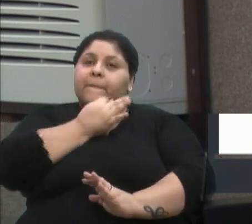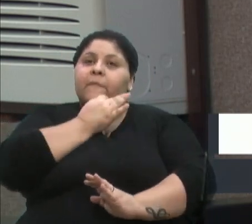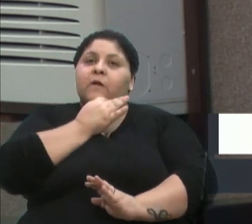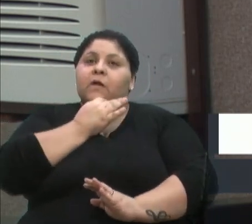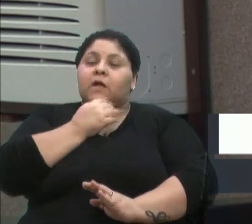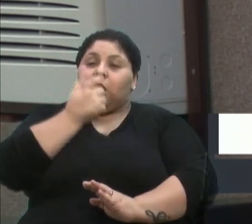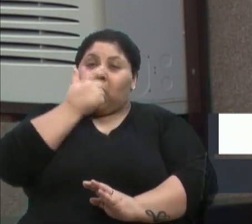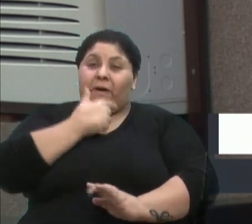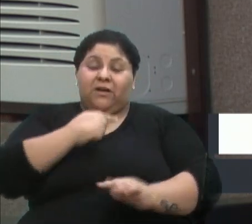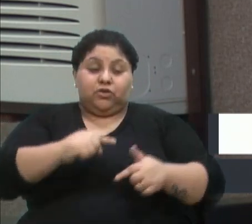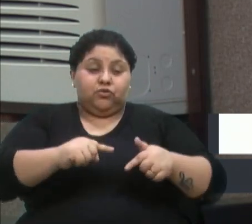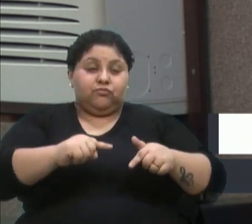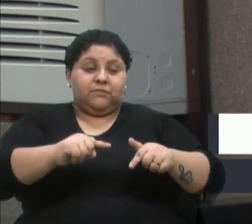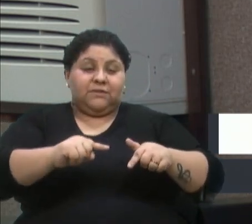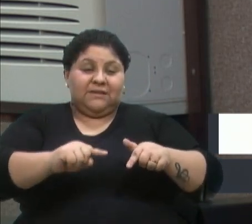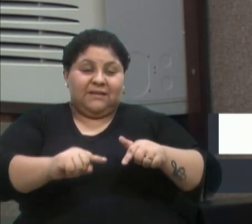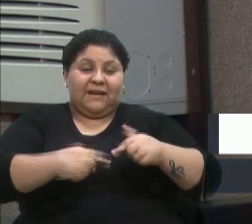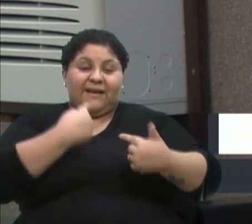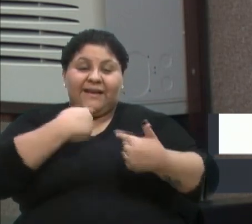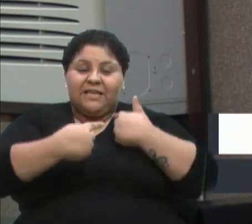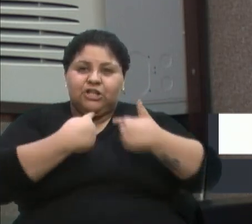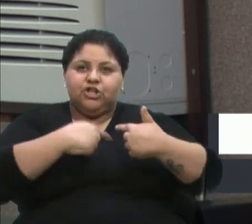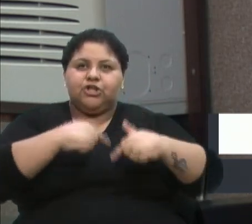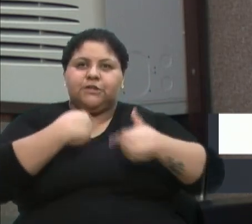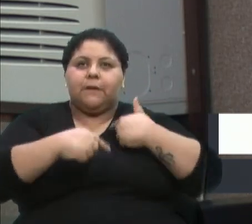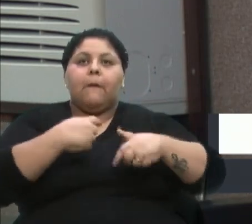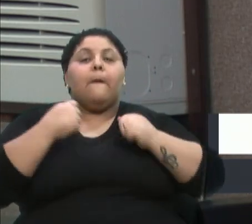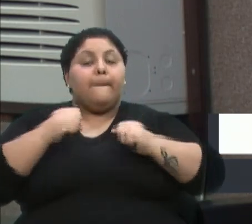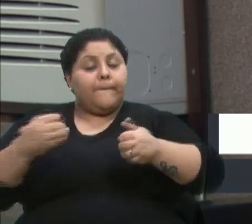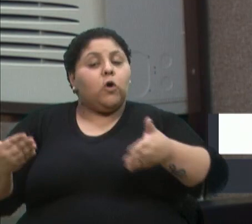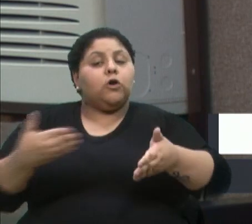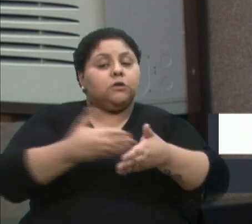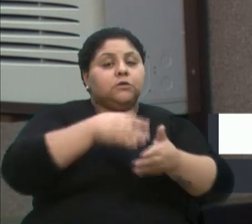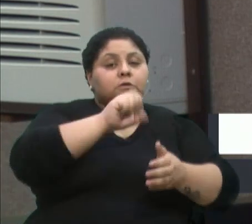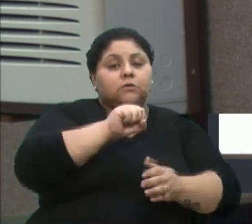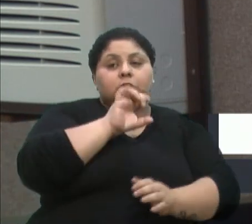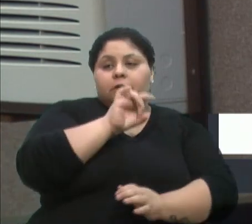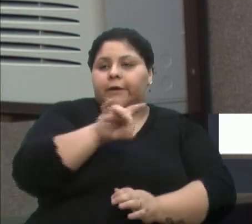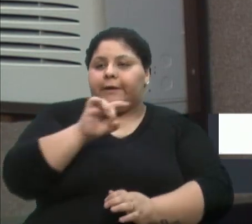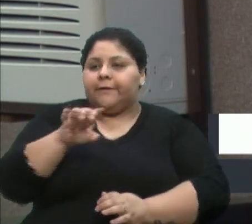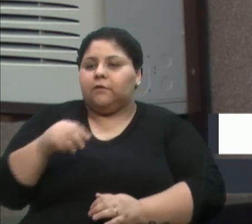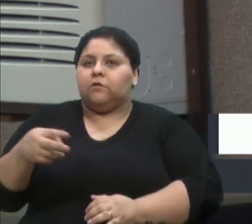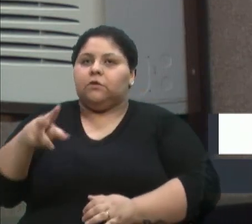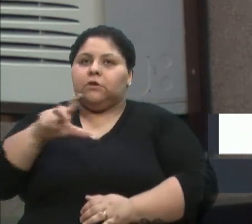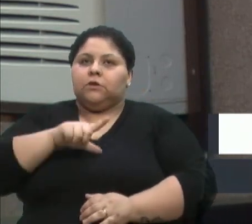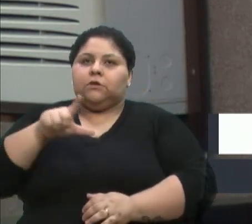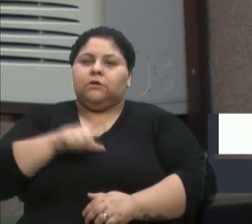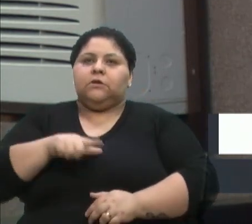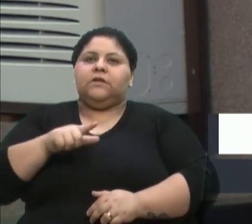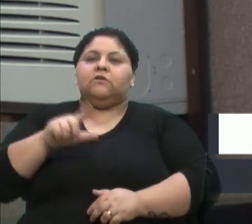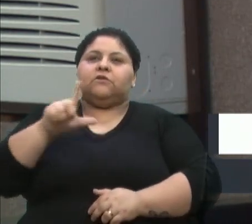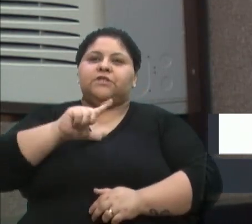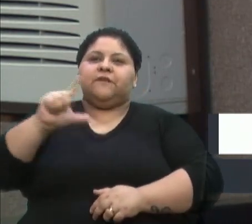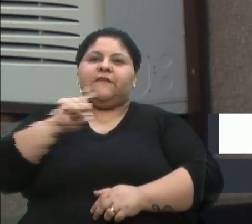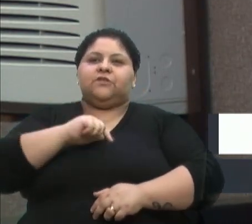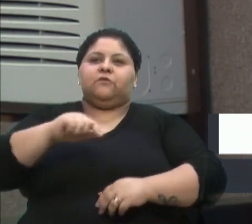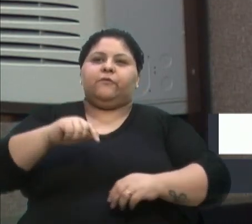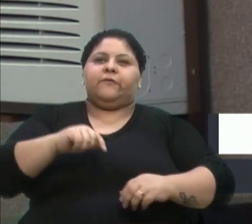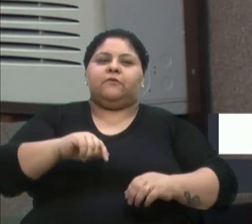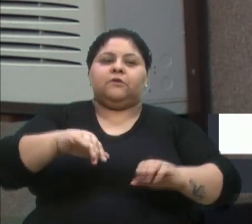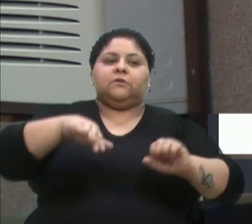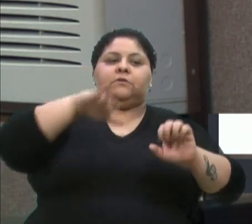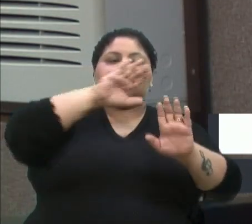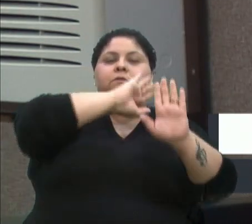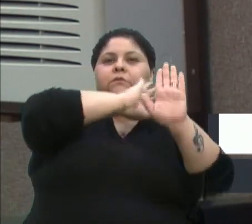crítica, é claro, ela pode vir e cada um tem a sua ideologia, a sua maneira de fazer